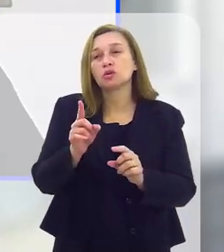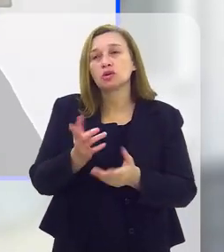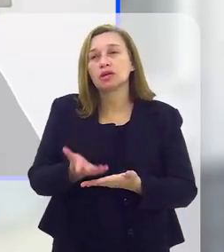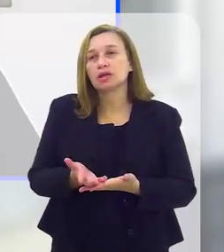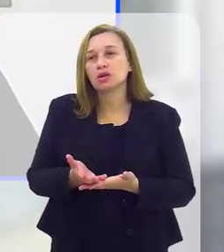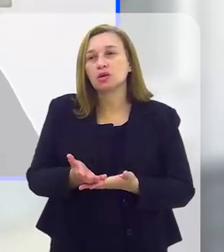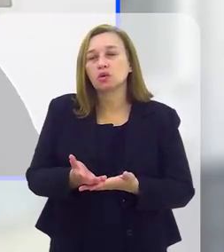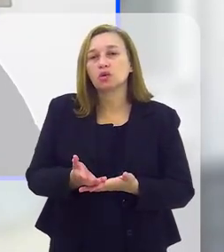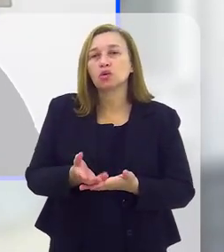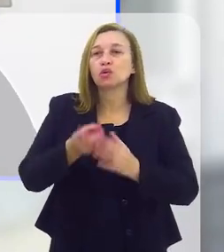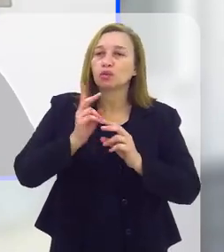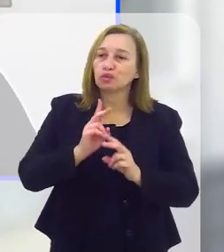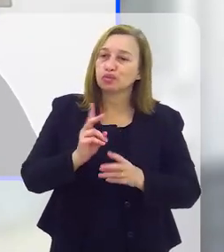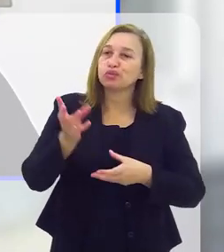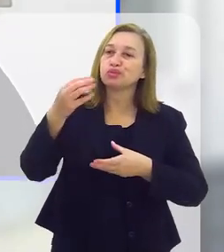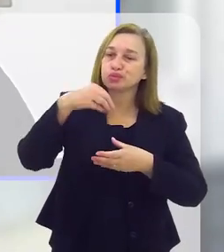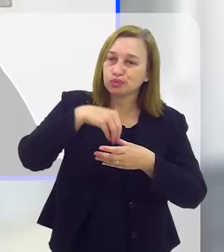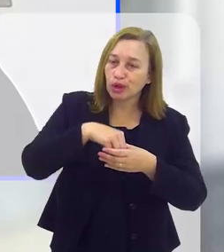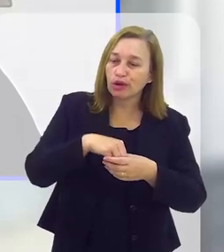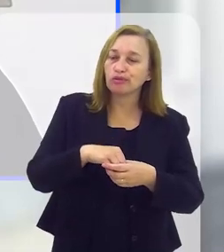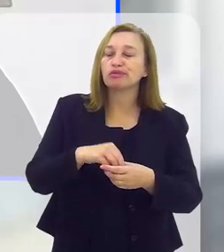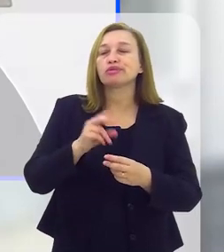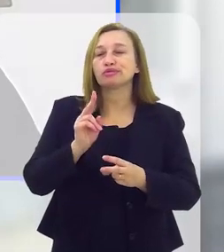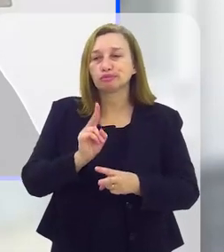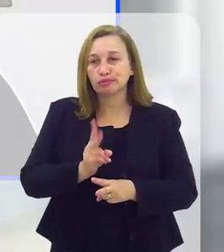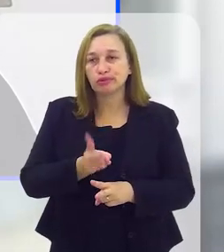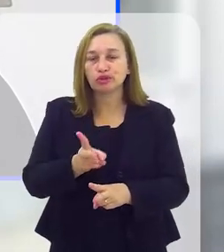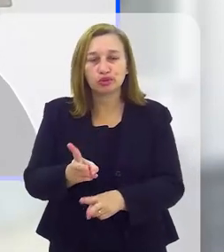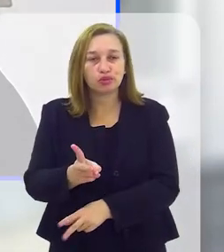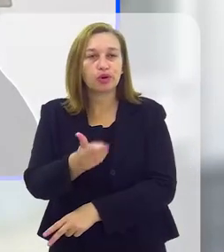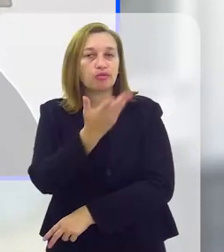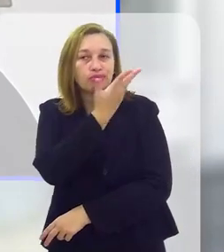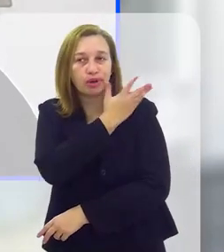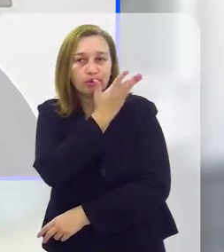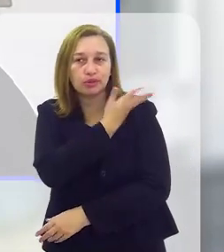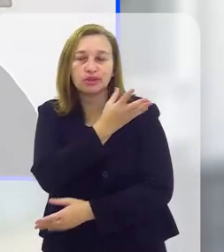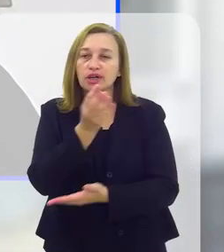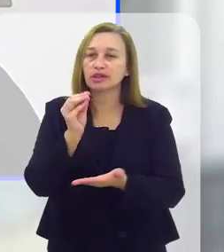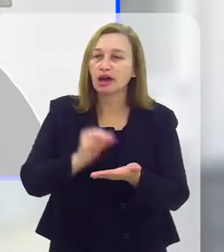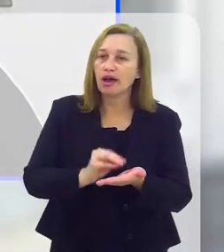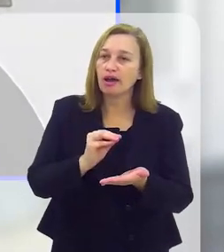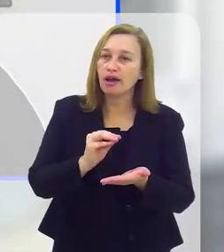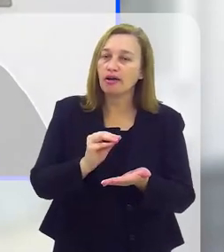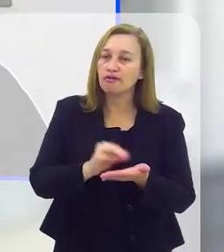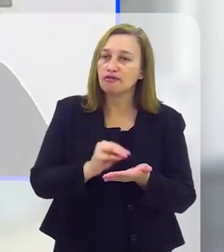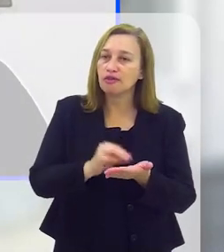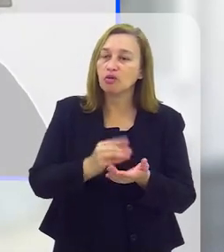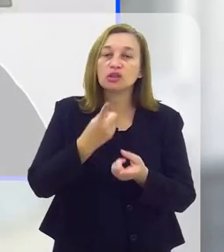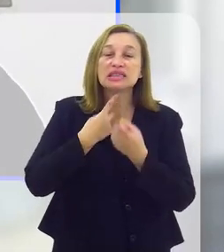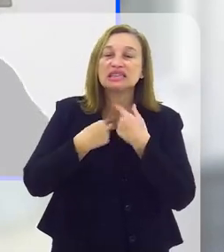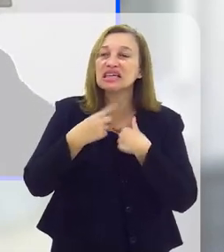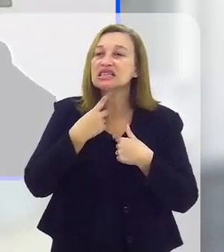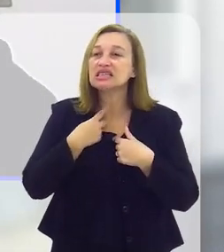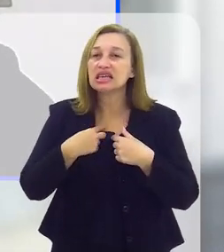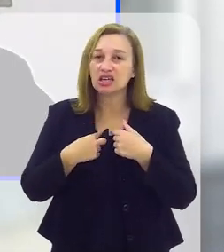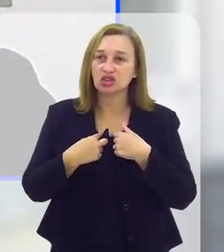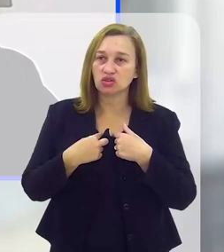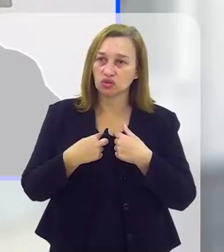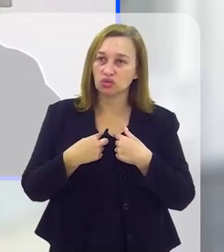mas, ainda, ainda persiste o preconceito, ainda persiste